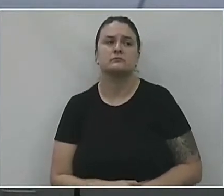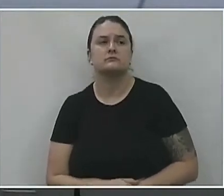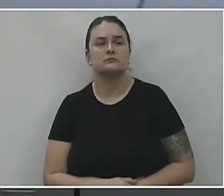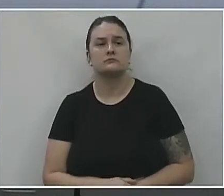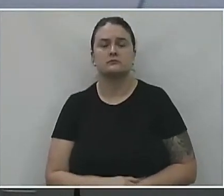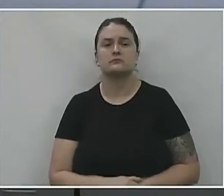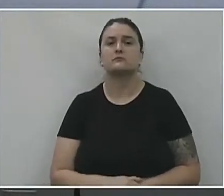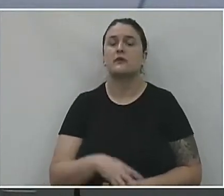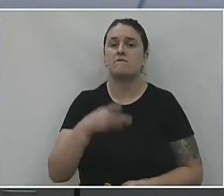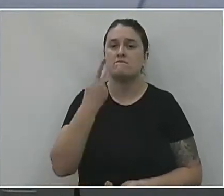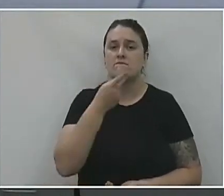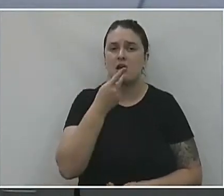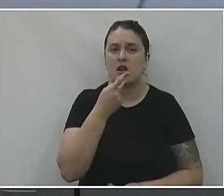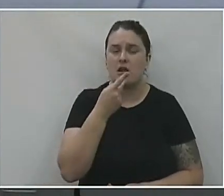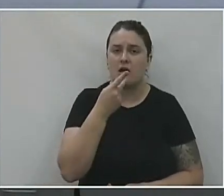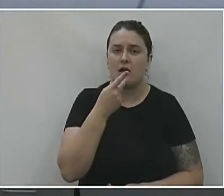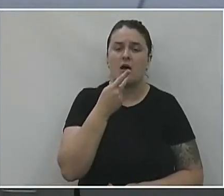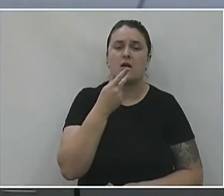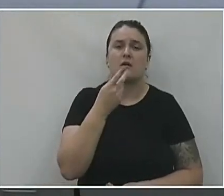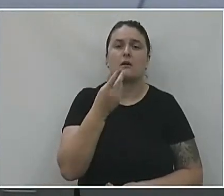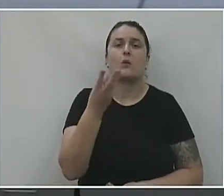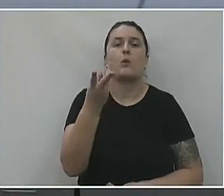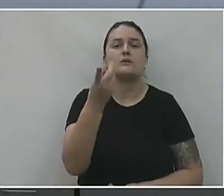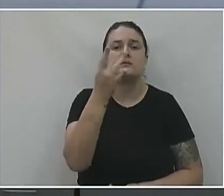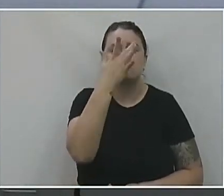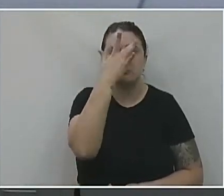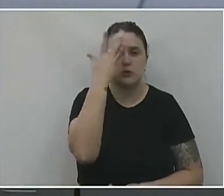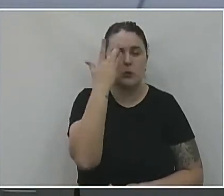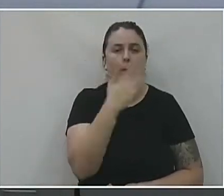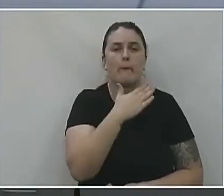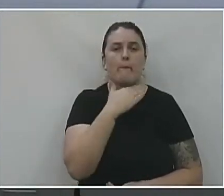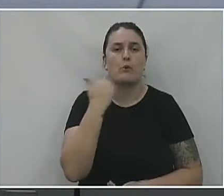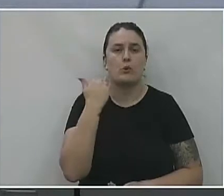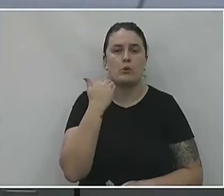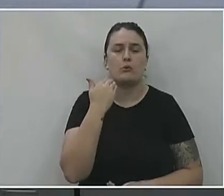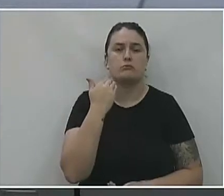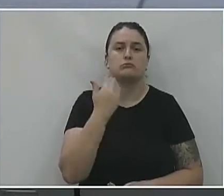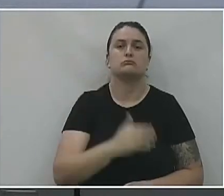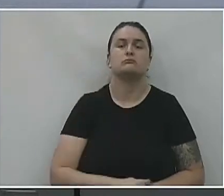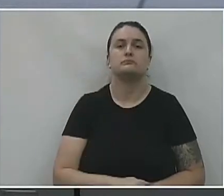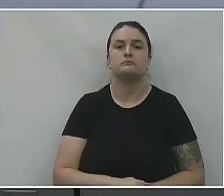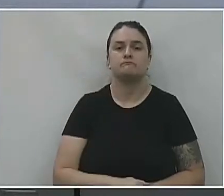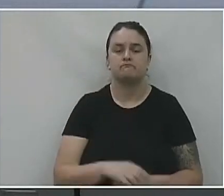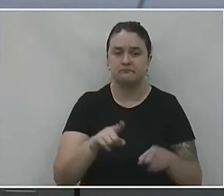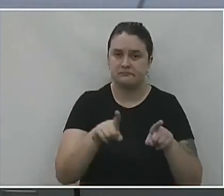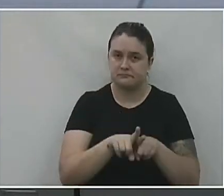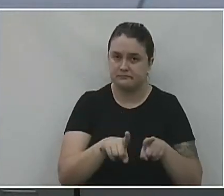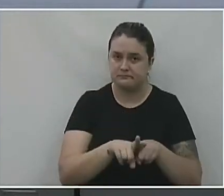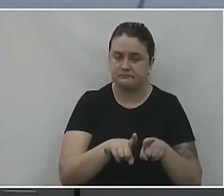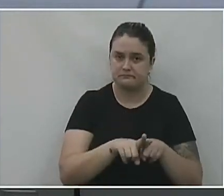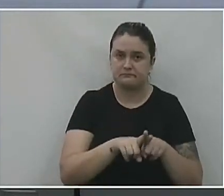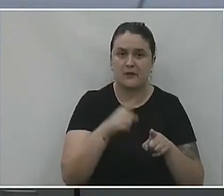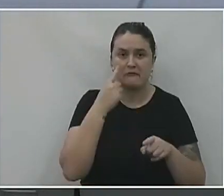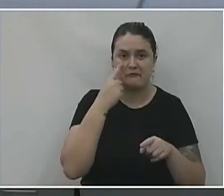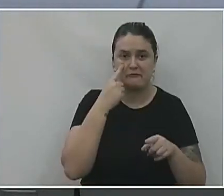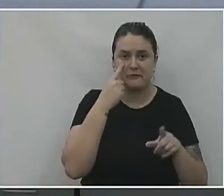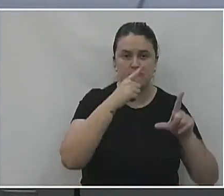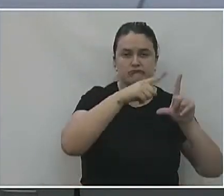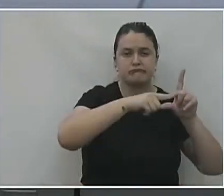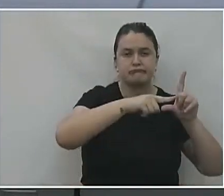Vamos falar um pouco sobre os óbitos, casos confirmados em Unanda Vitória. Também tivemos uma linha